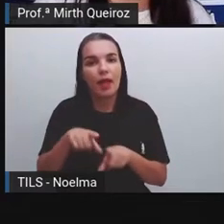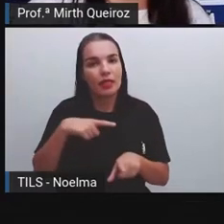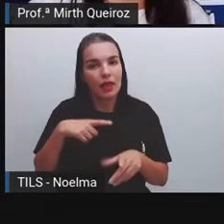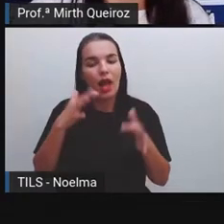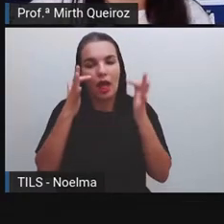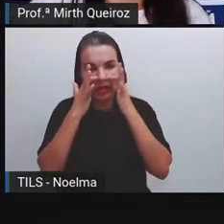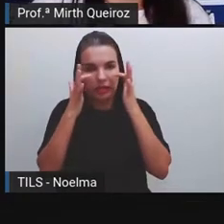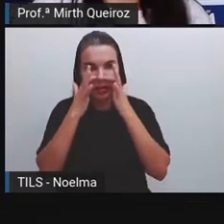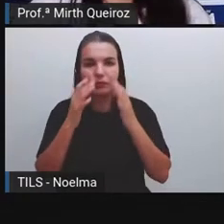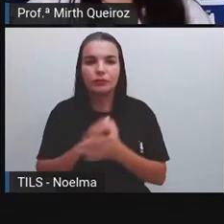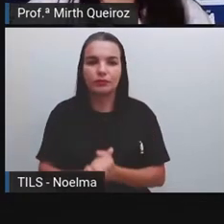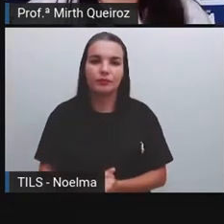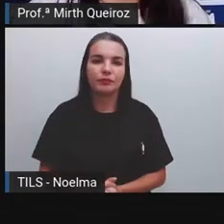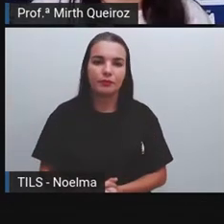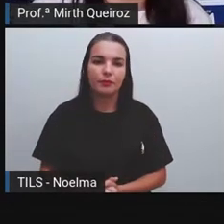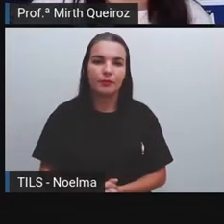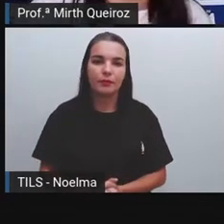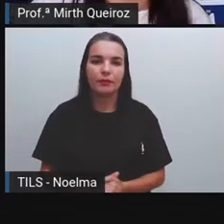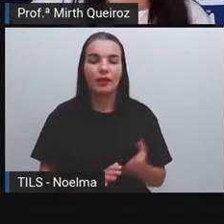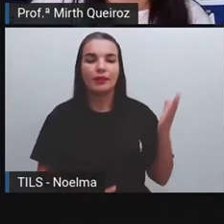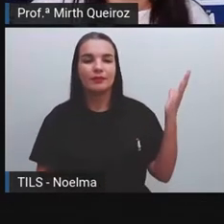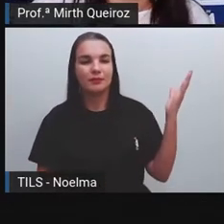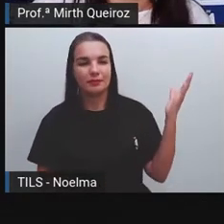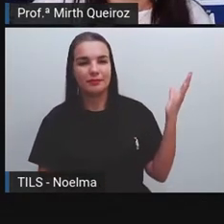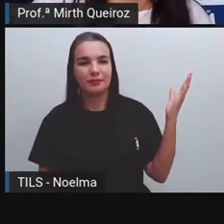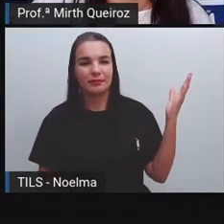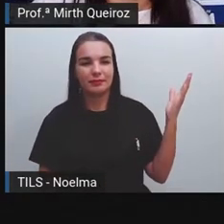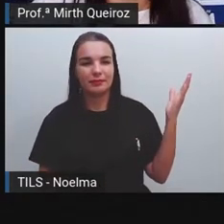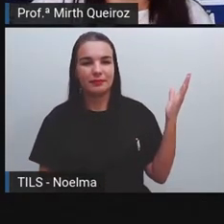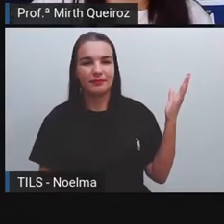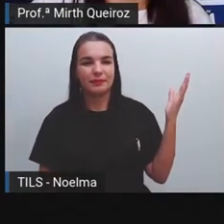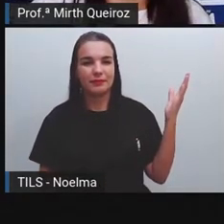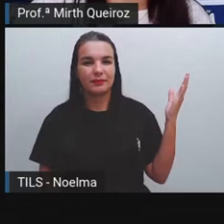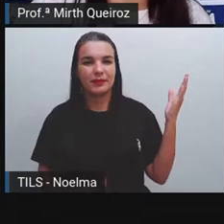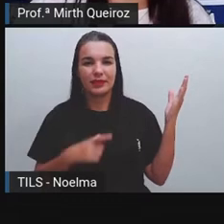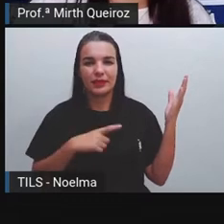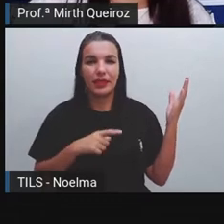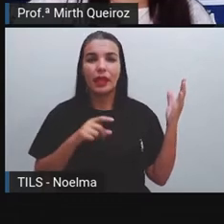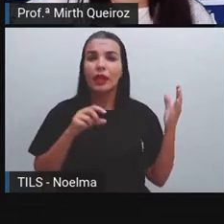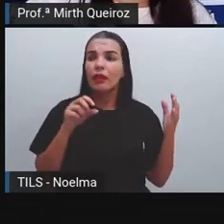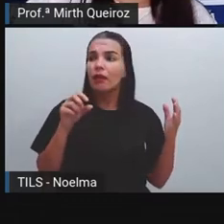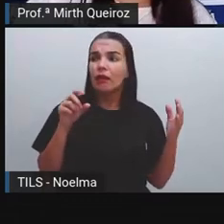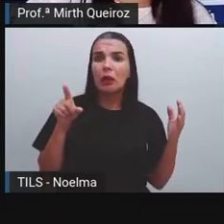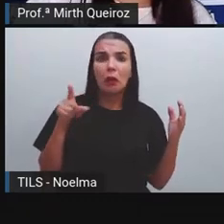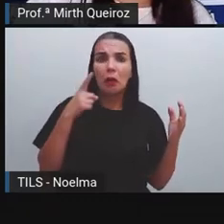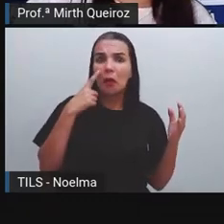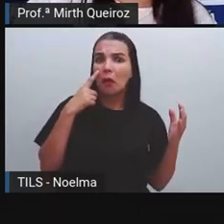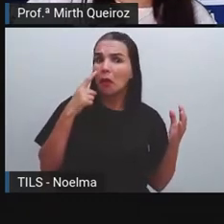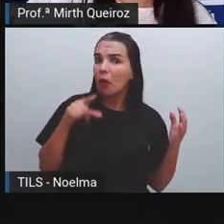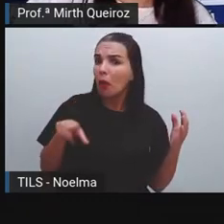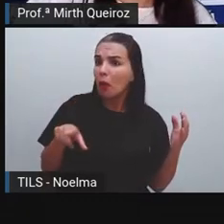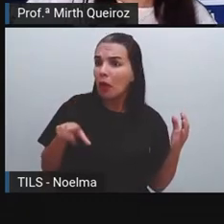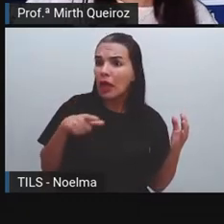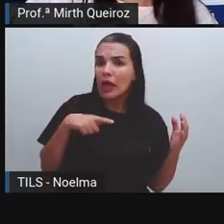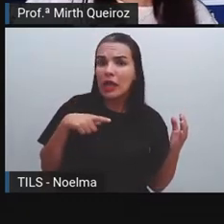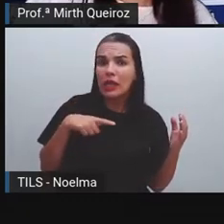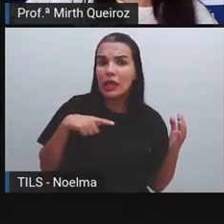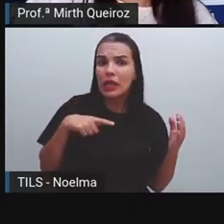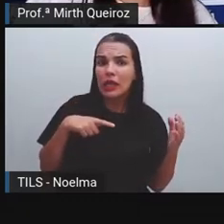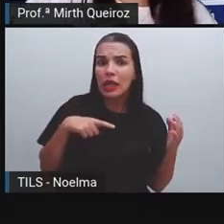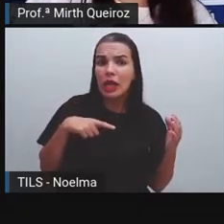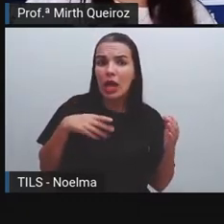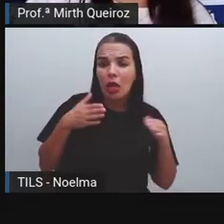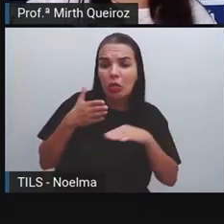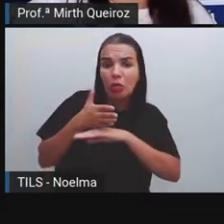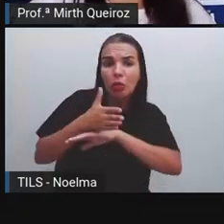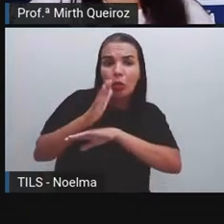de uma história em quadrinho, assim como também os demais textos, né? Aí aqui nós temos... Ih! Olha só! Ele entrou